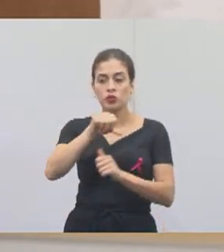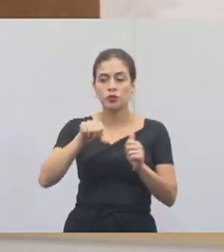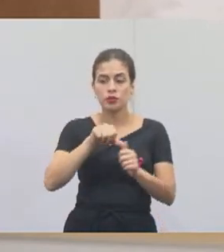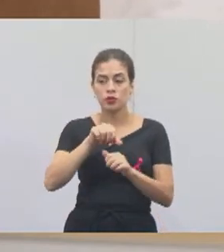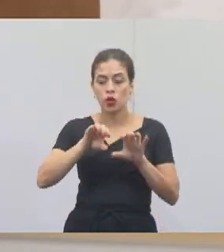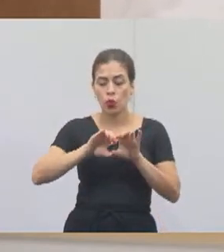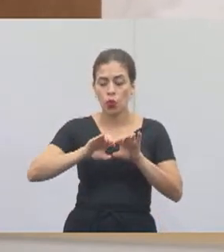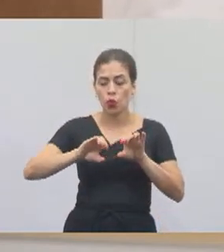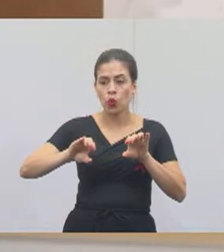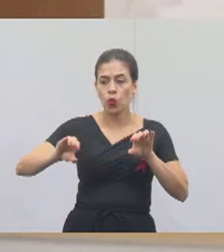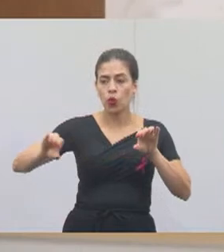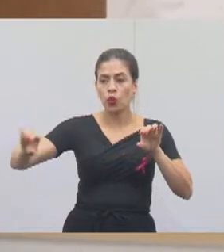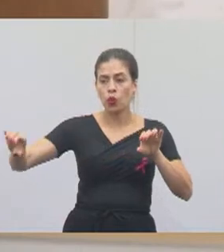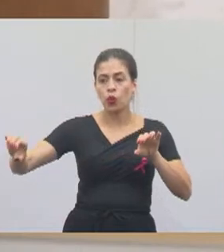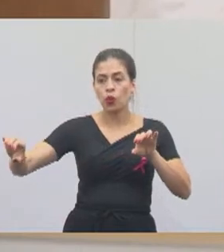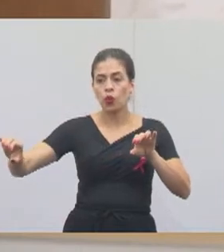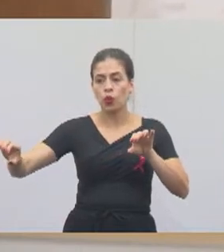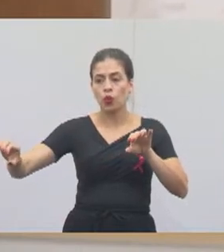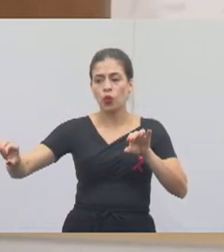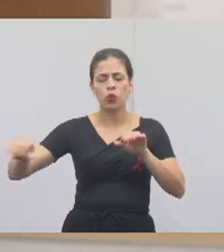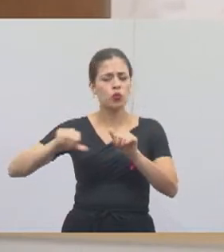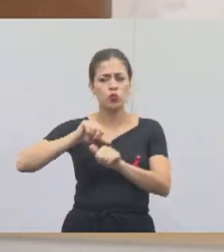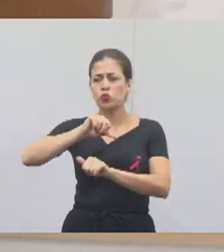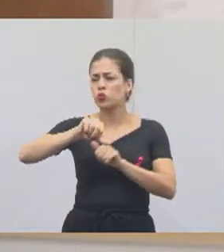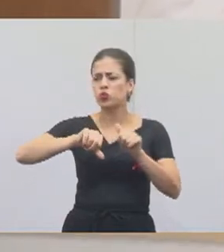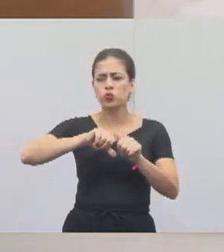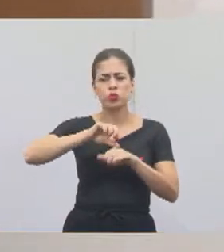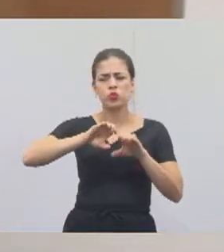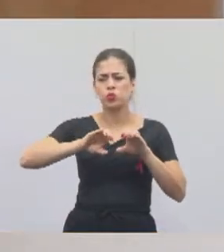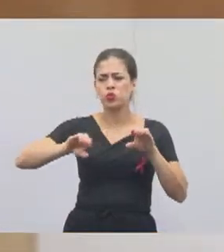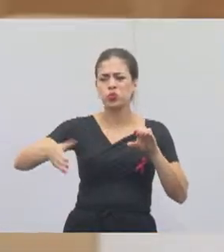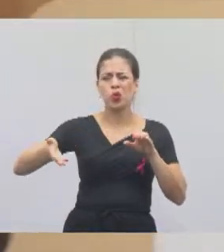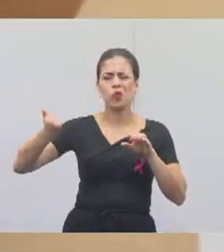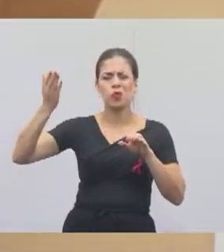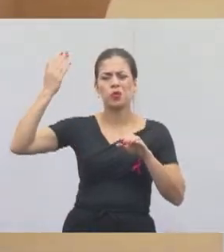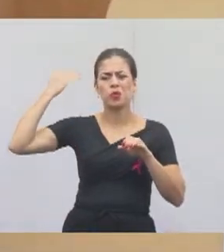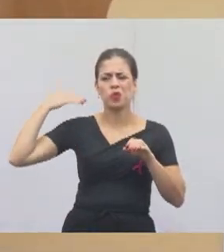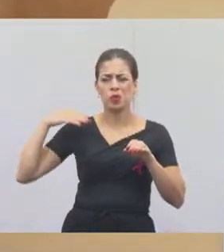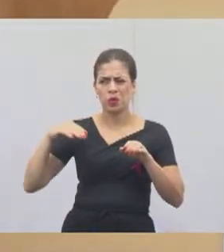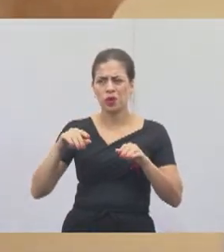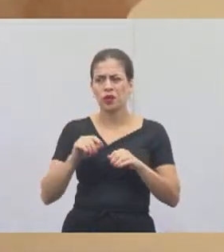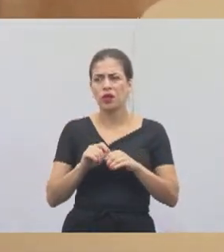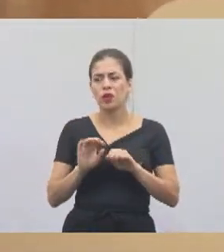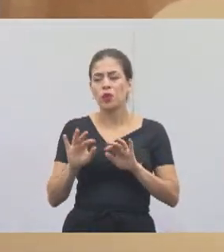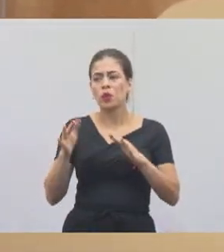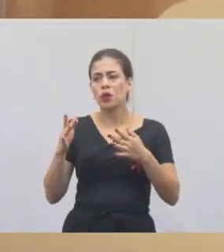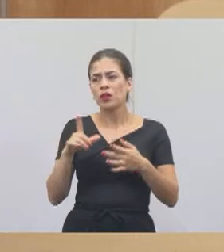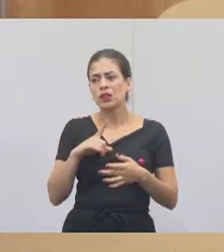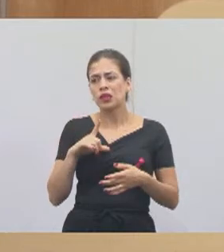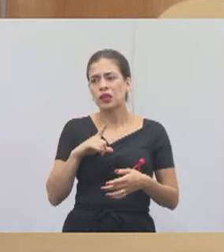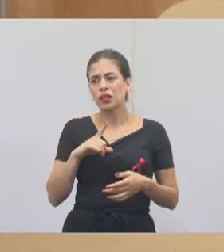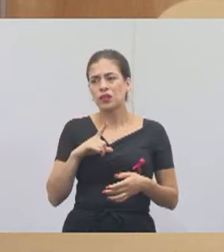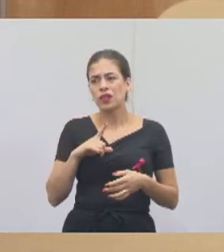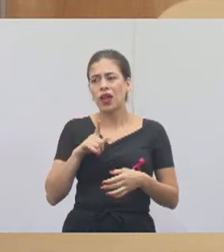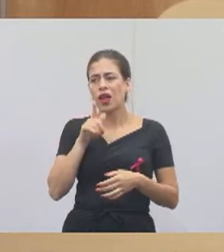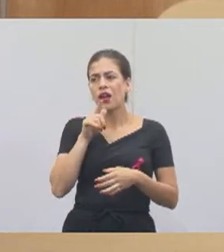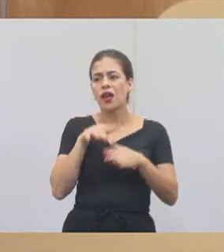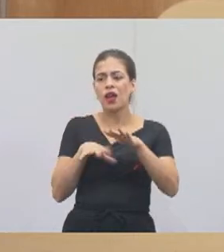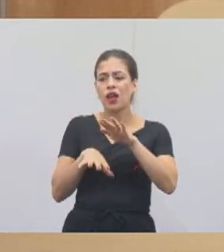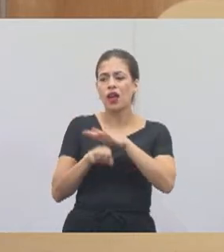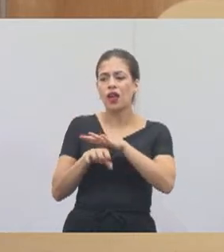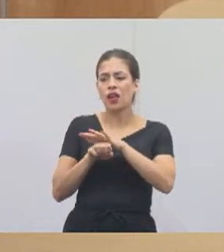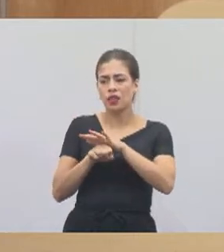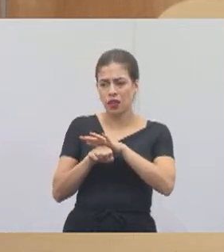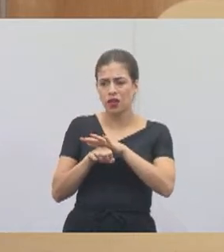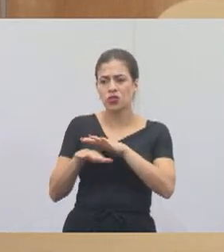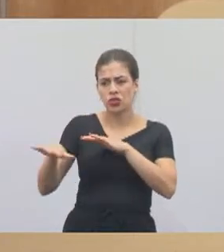toda aquela tubulação que foi colocada anteriormente, quando houve a drenagem ali da